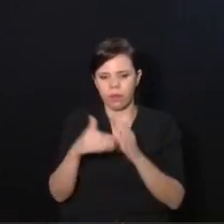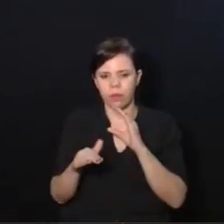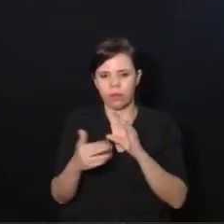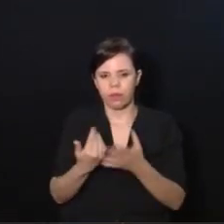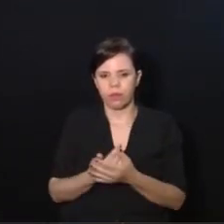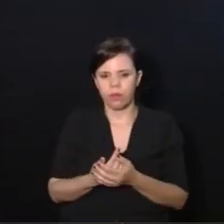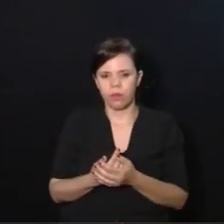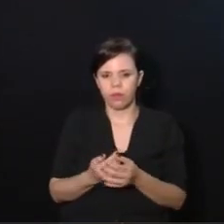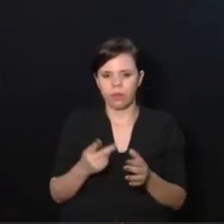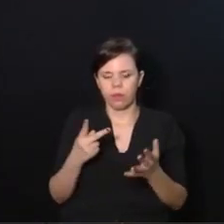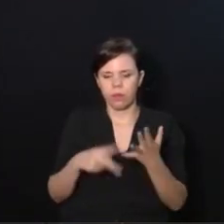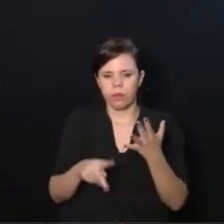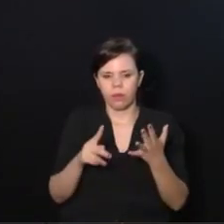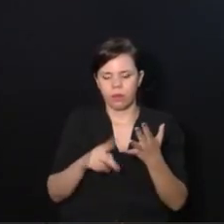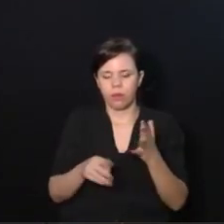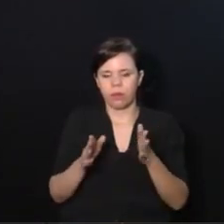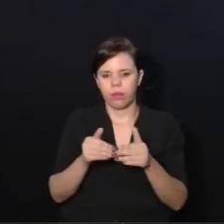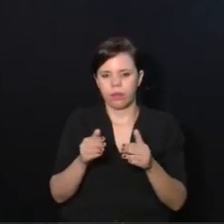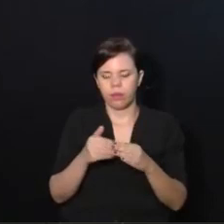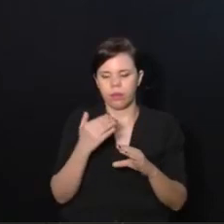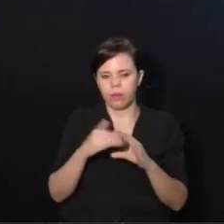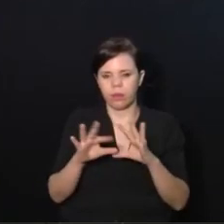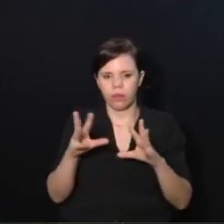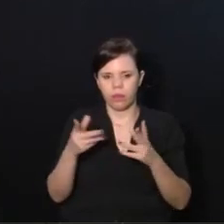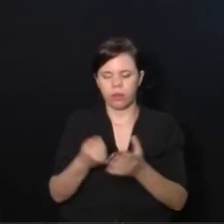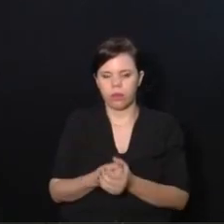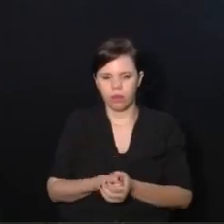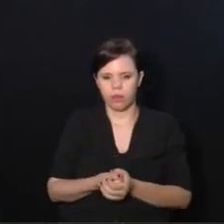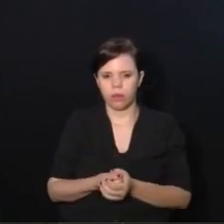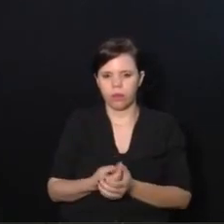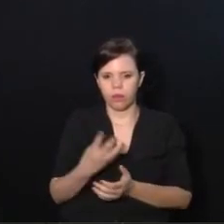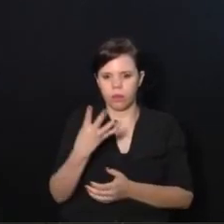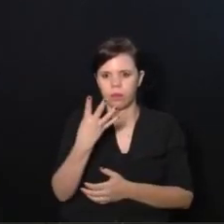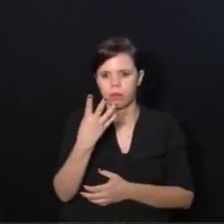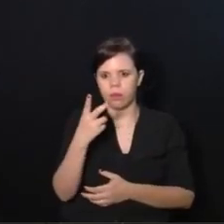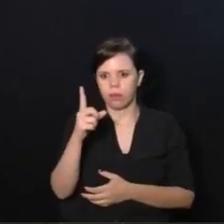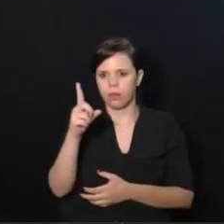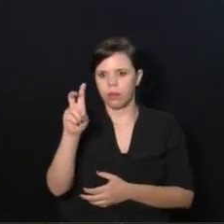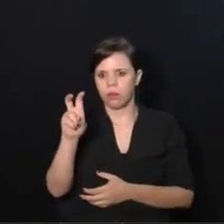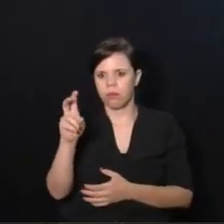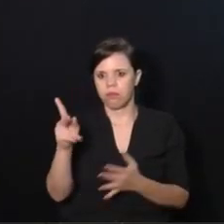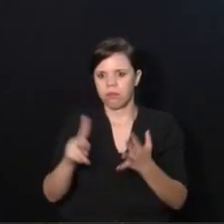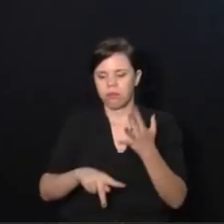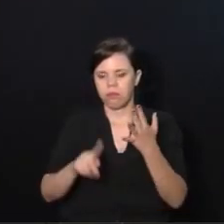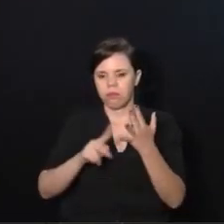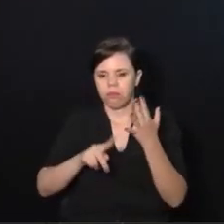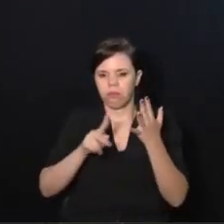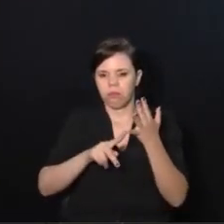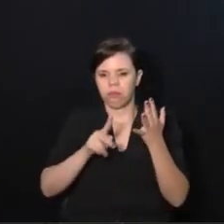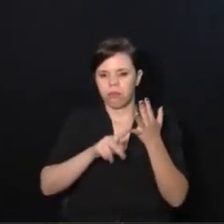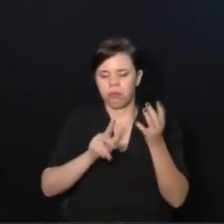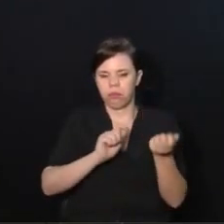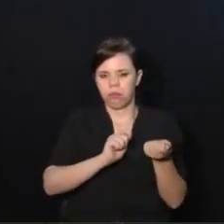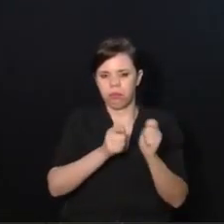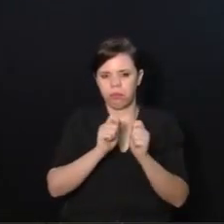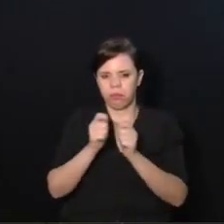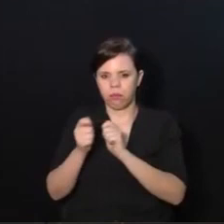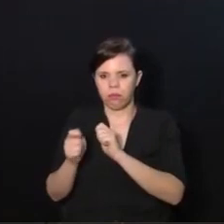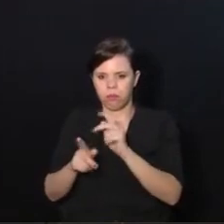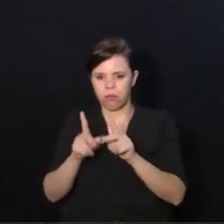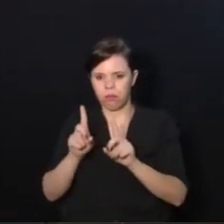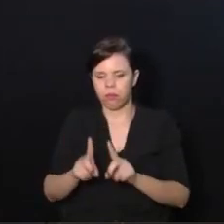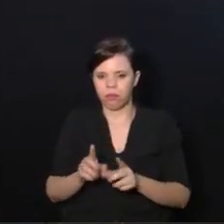e-mail lá pela página, pede que eu mando para todo mundo esse livro. Tem 415 páginas sobre reabilitação de pessoa com deficiência.